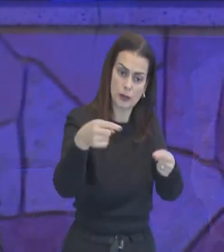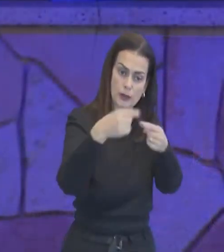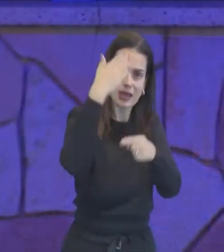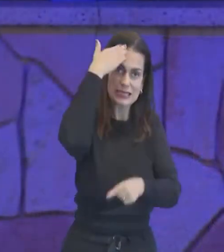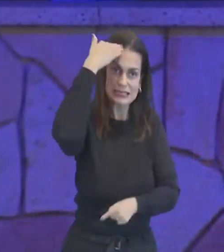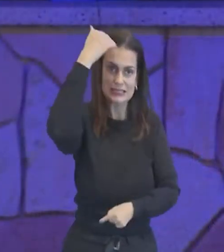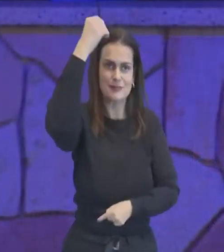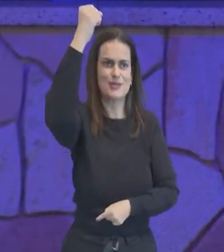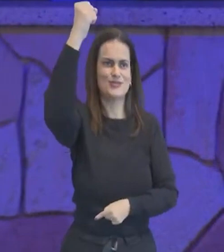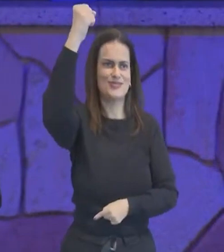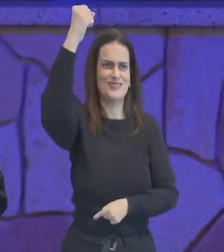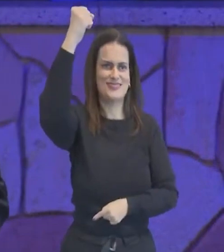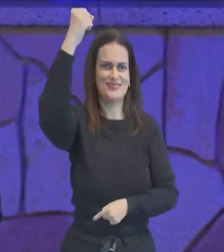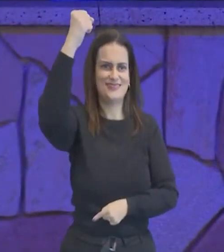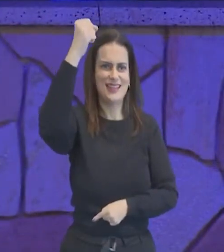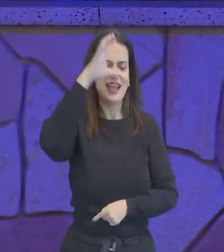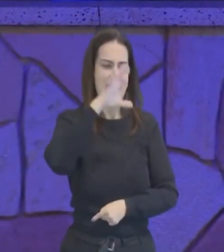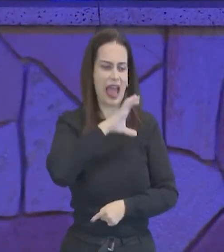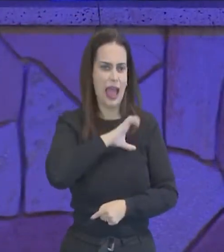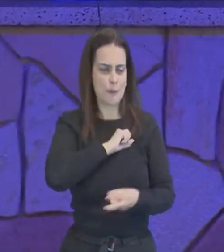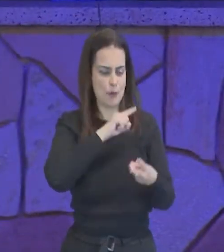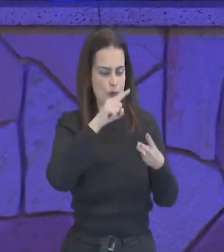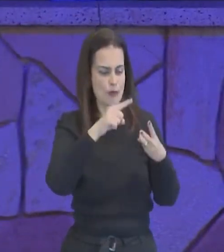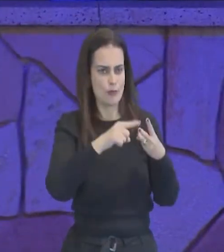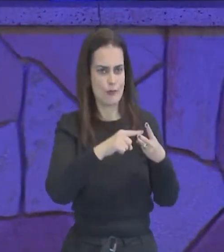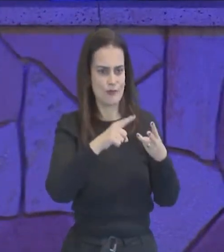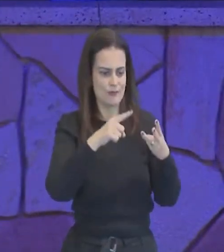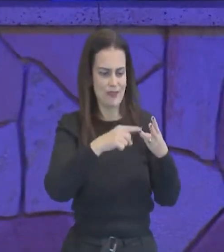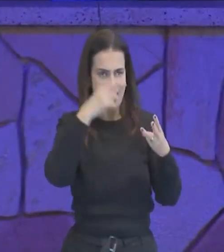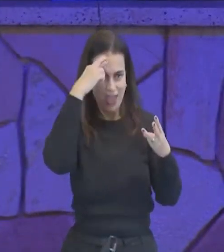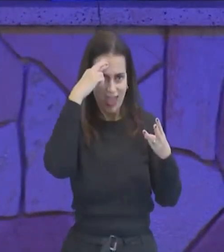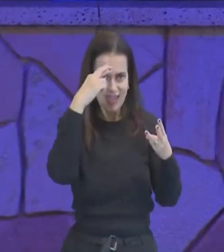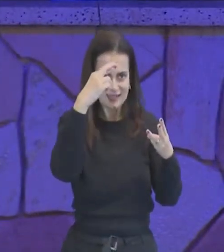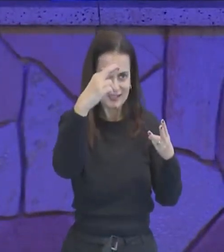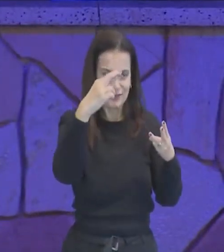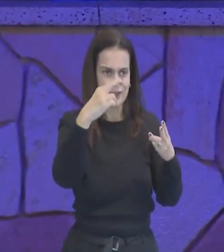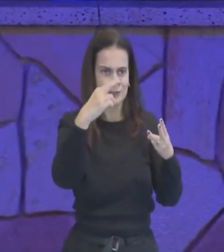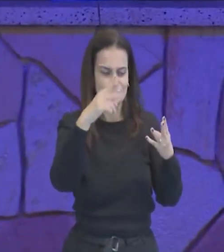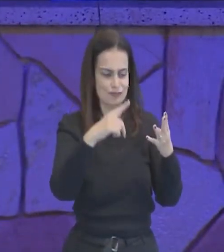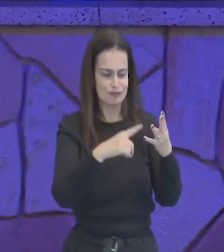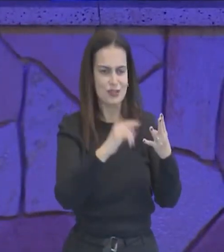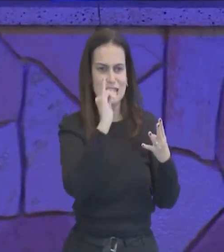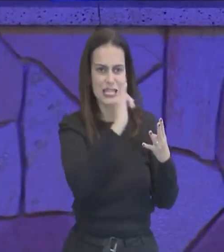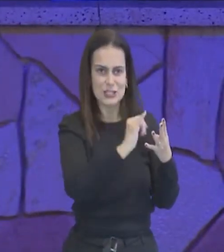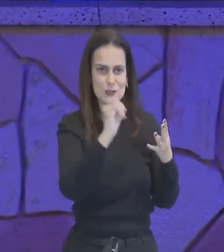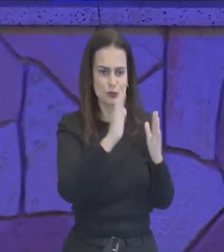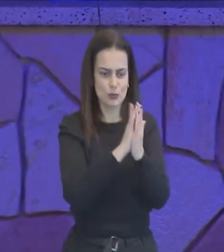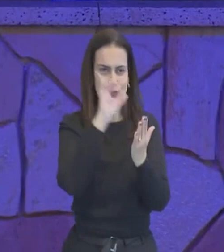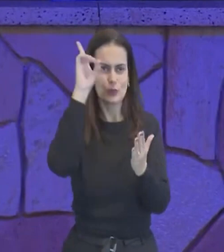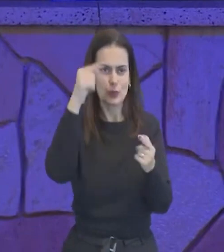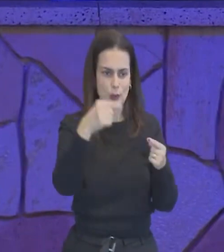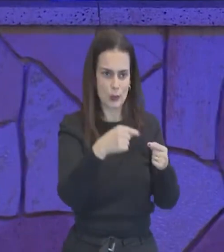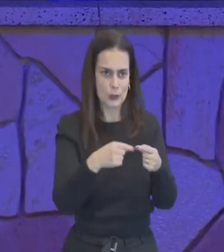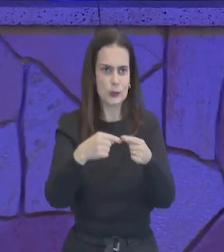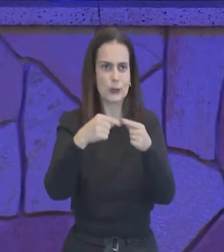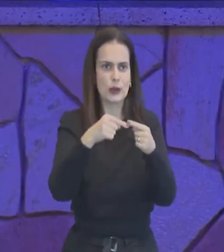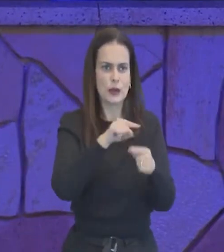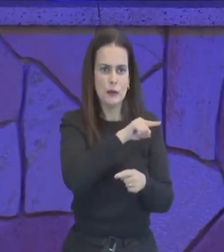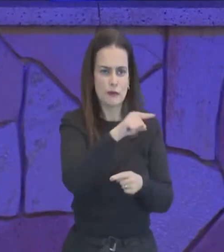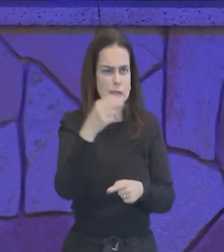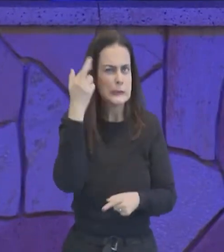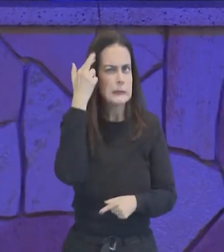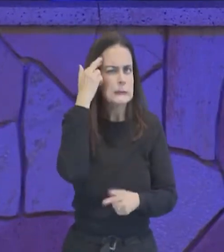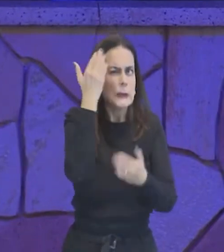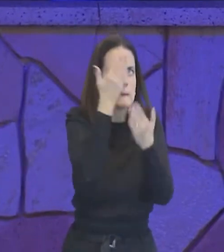instruir com amor, instruir com respeito, instruir a palavra do Senhor, para que você reflita,